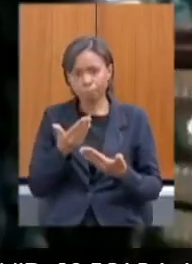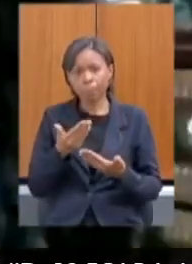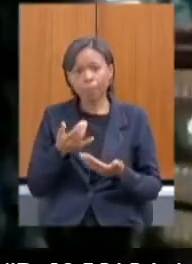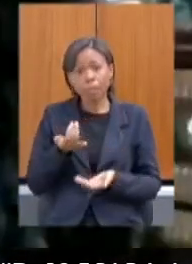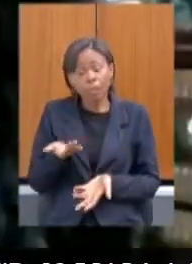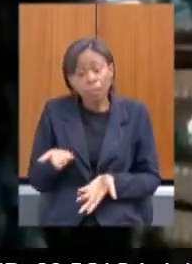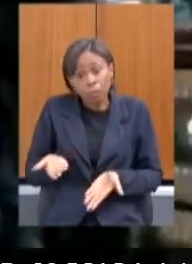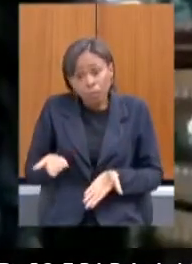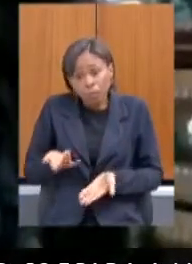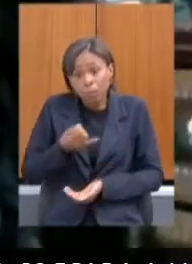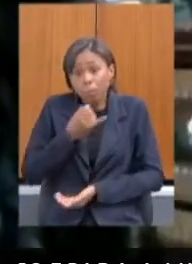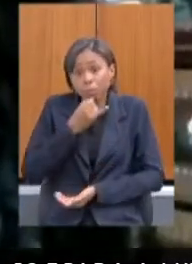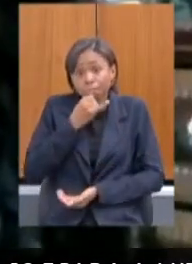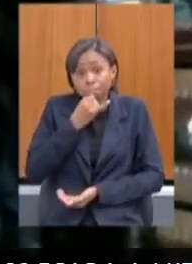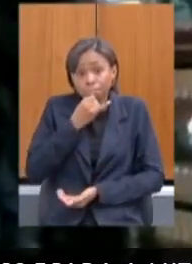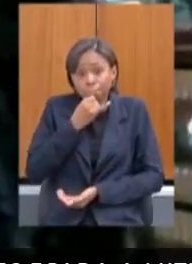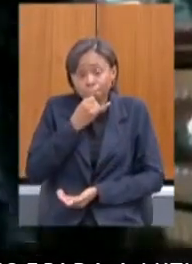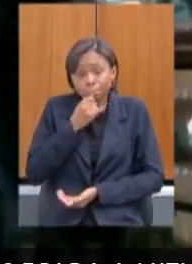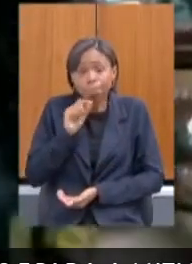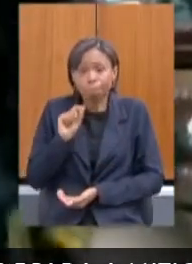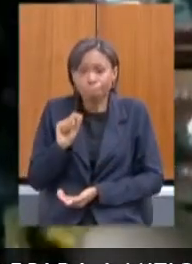infelizmente a campanha